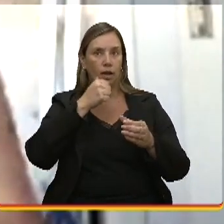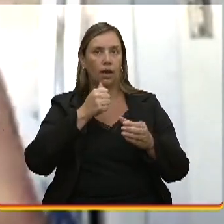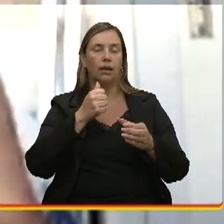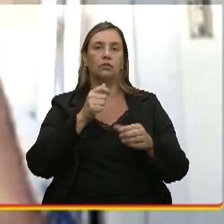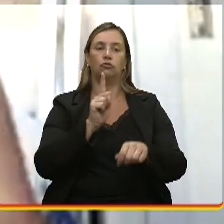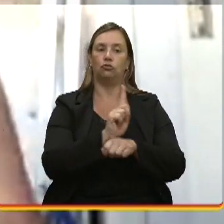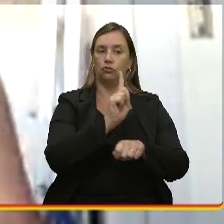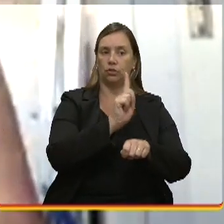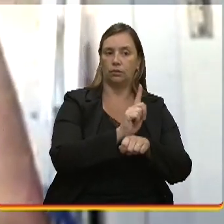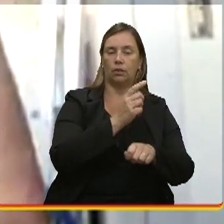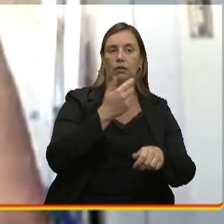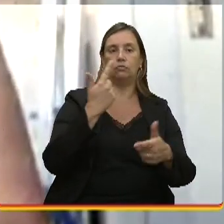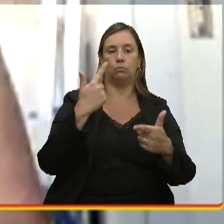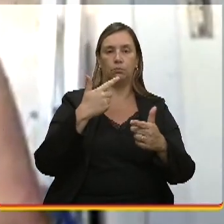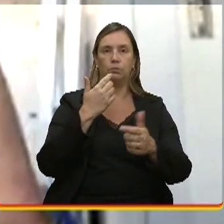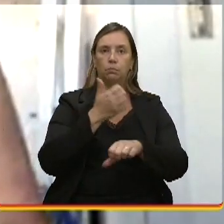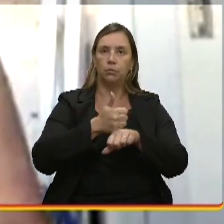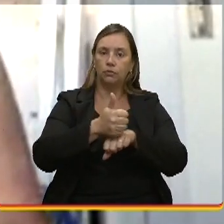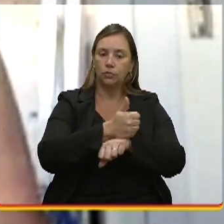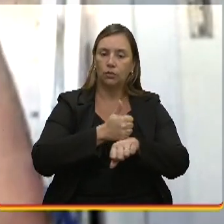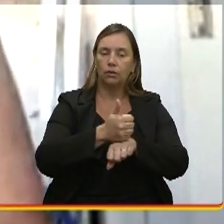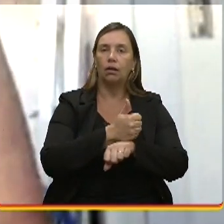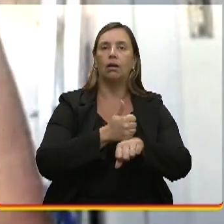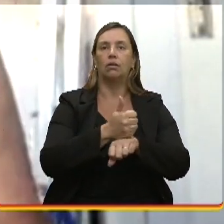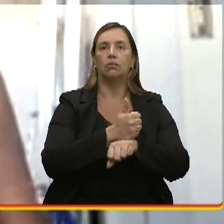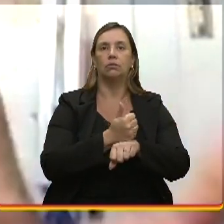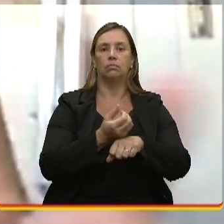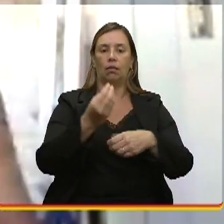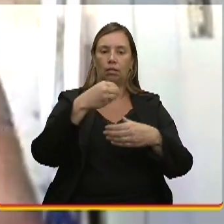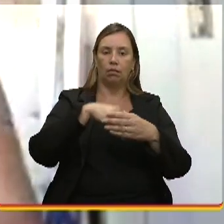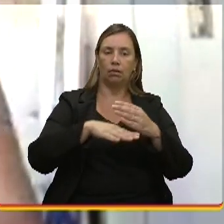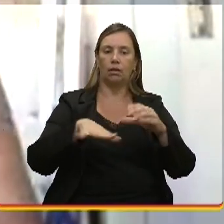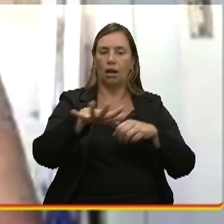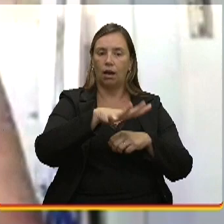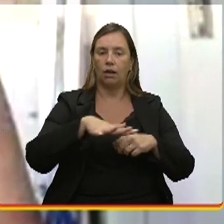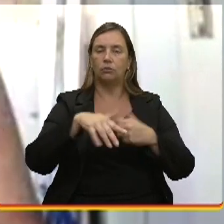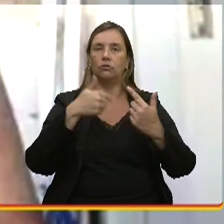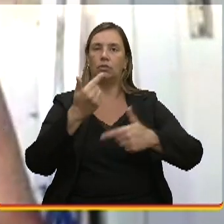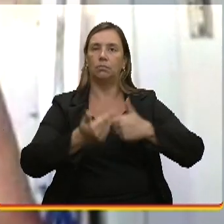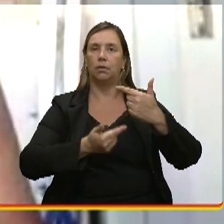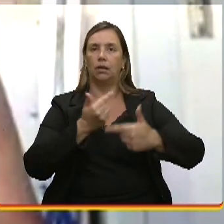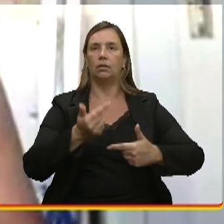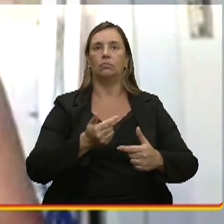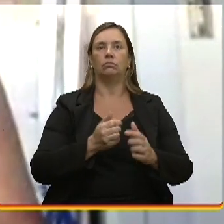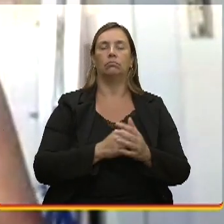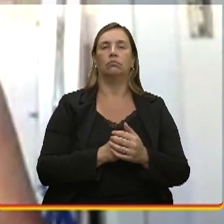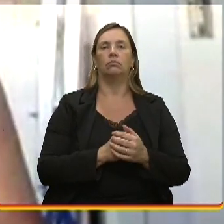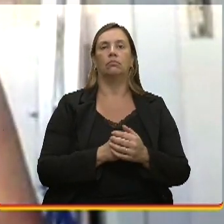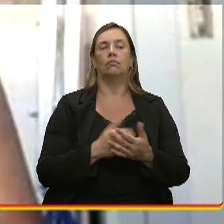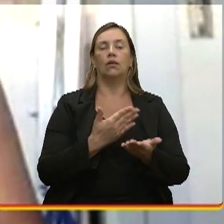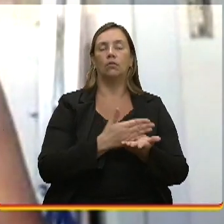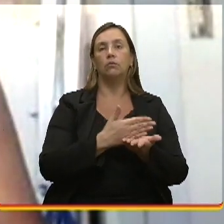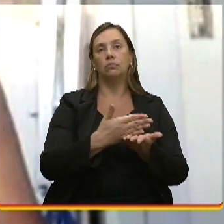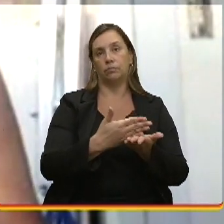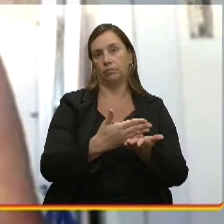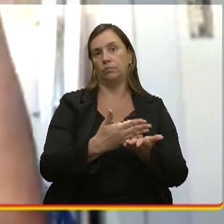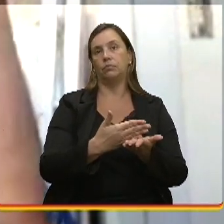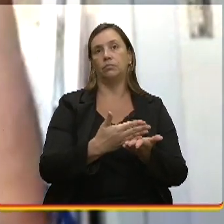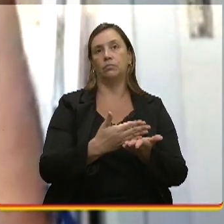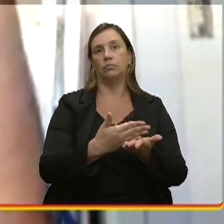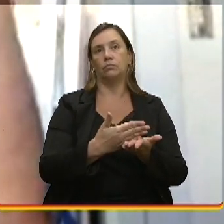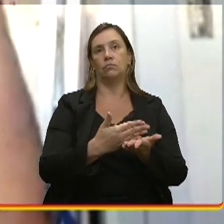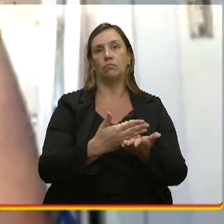gestão das profissionais para colocar os profissionais no mercado, cliente profissional. E aí, a partir daí, eu